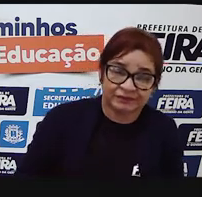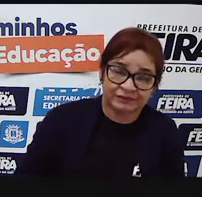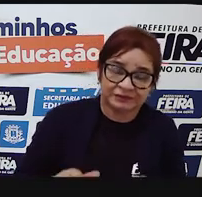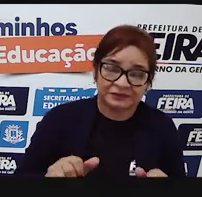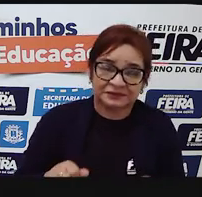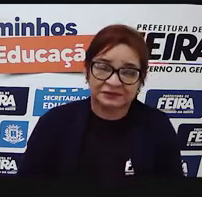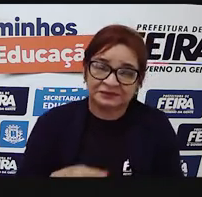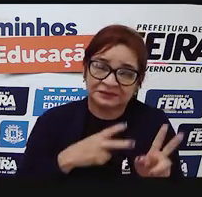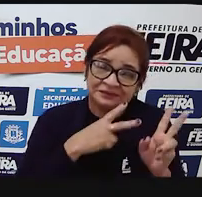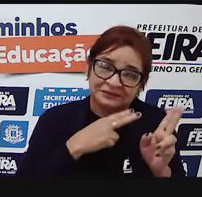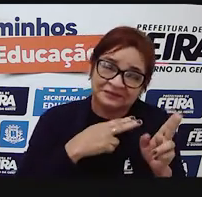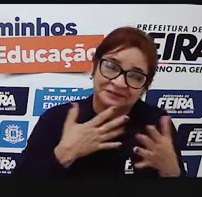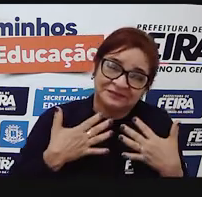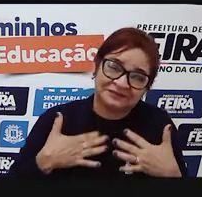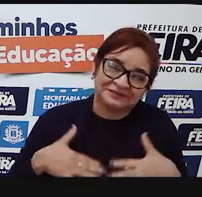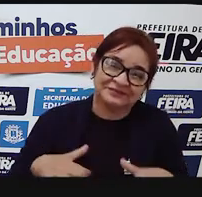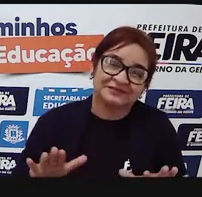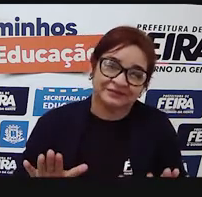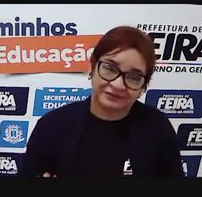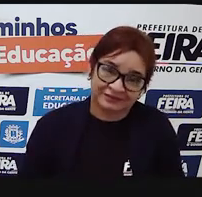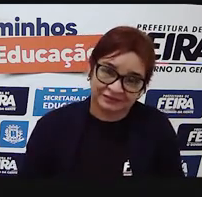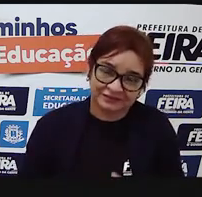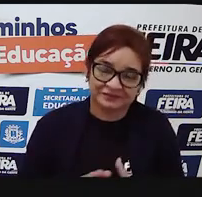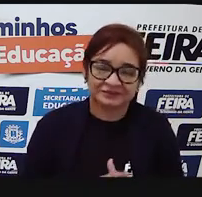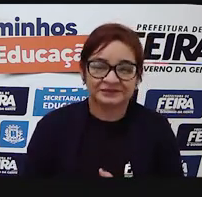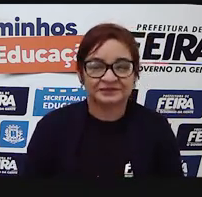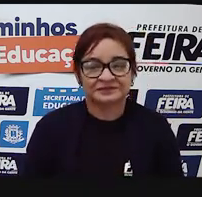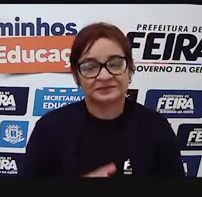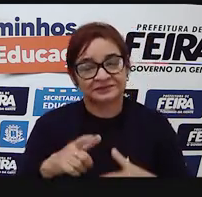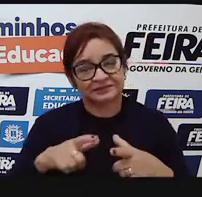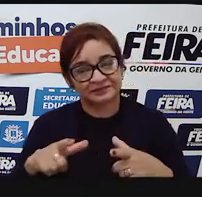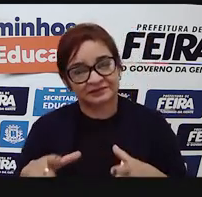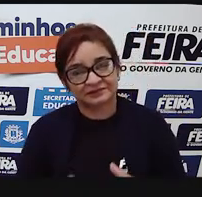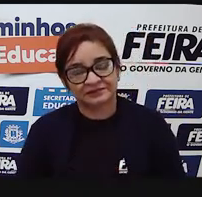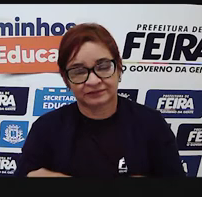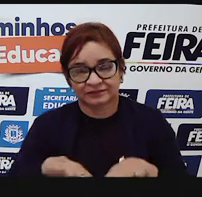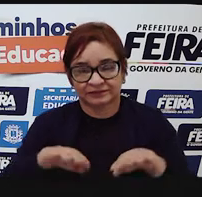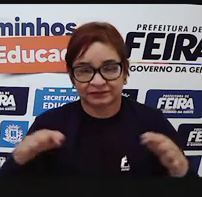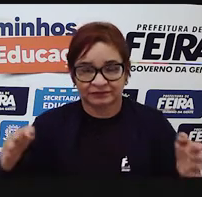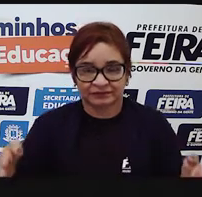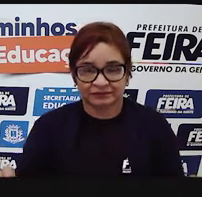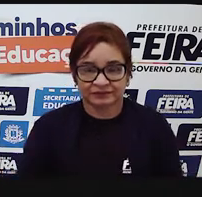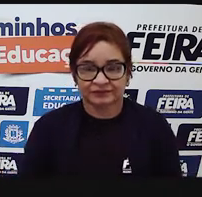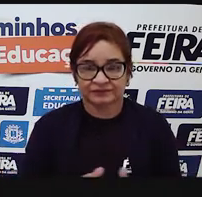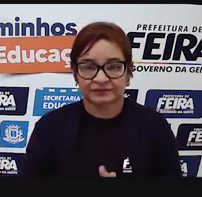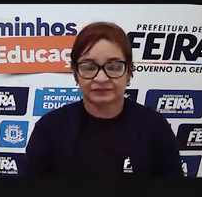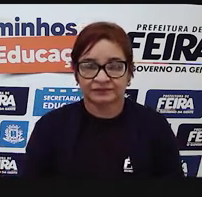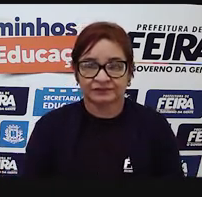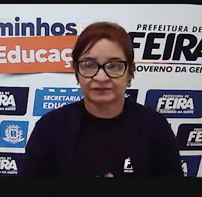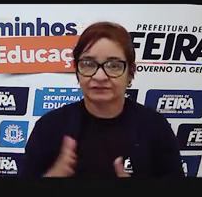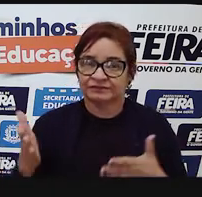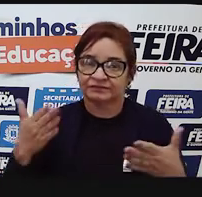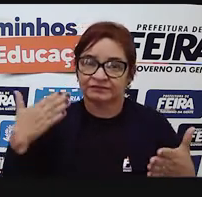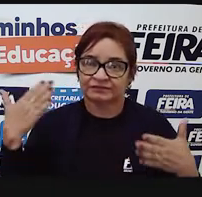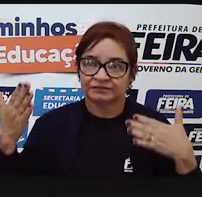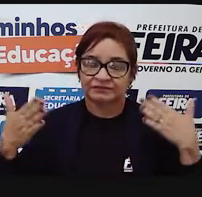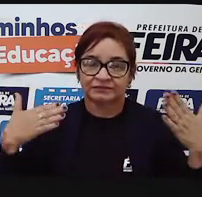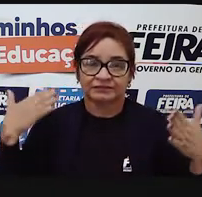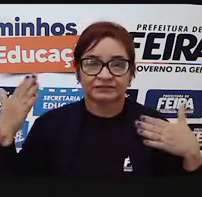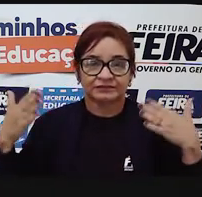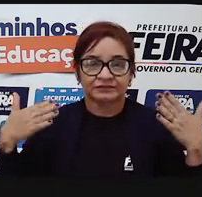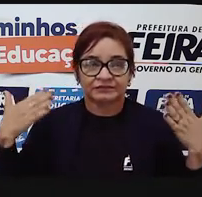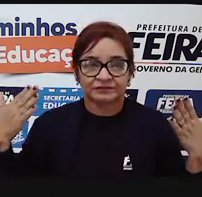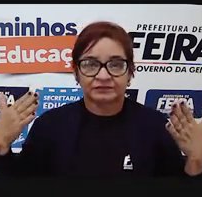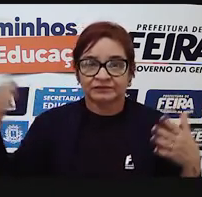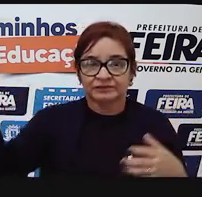ao relaxamento. Então, um local onde tenha mesa, onde seja arejado, onde haja uma